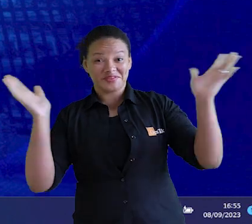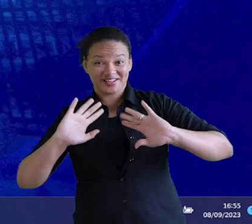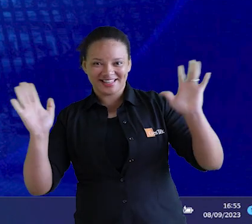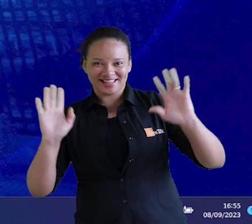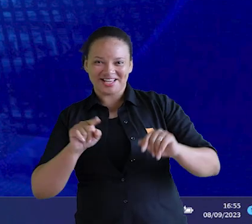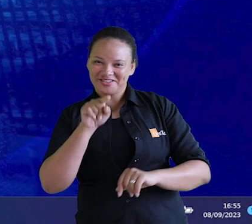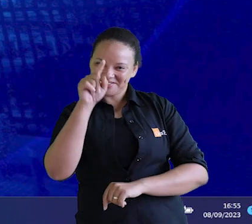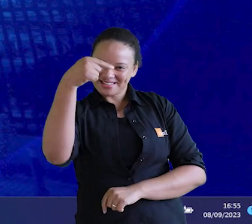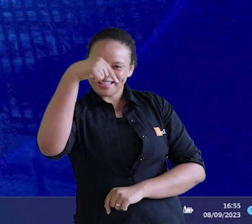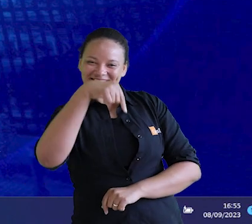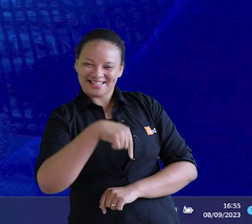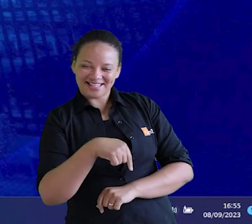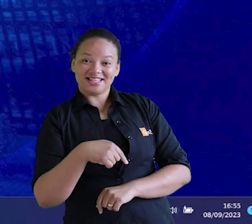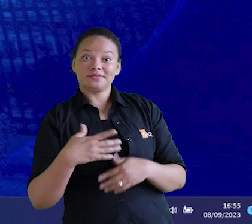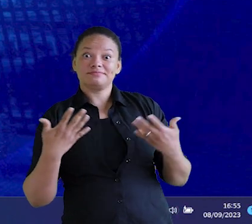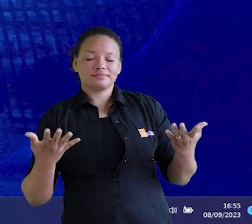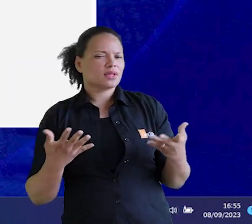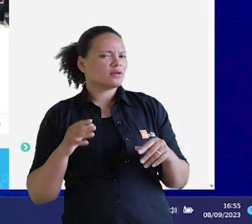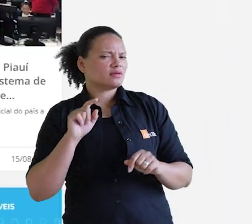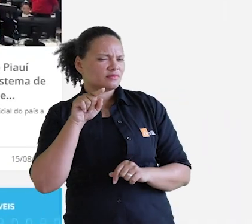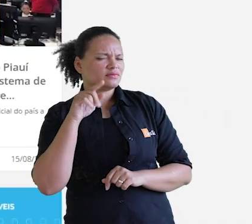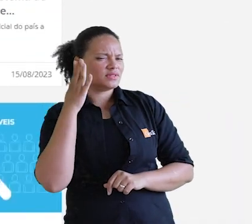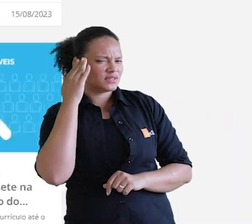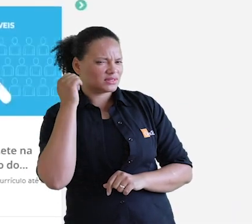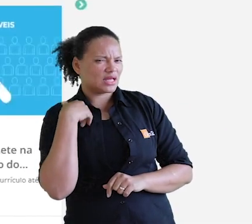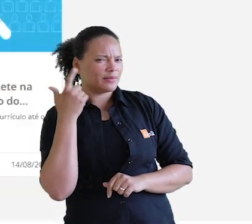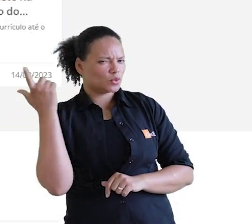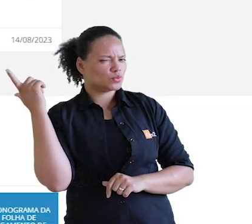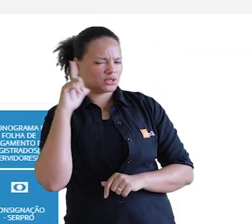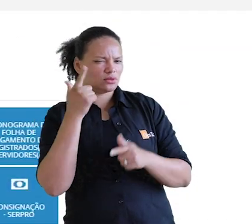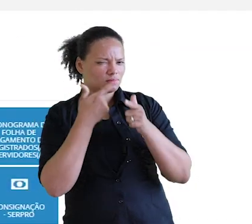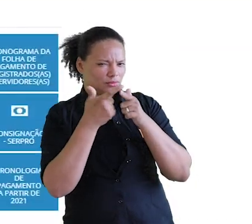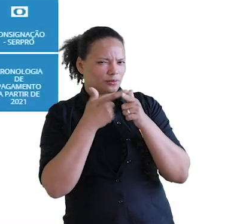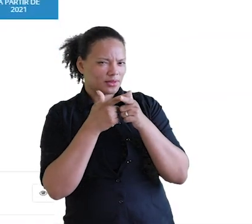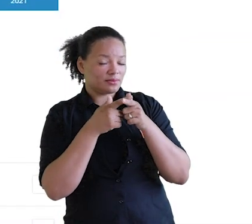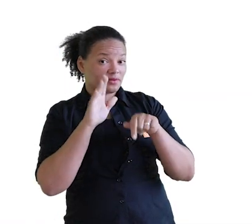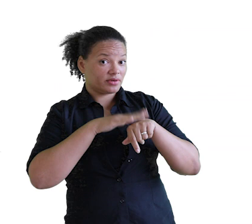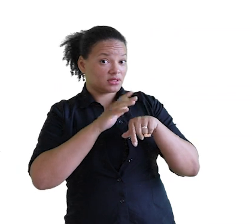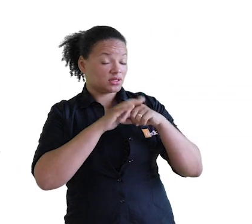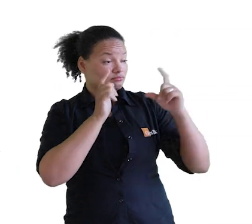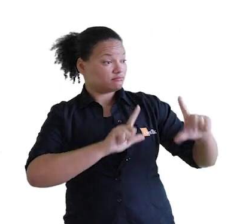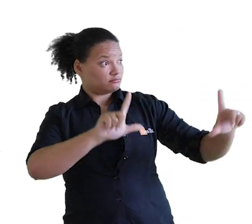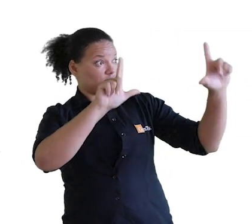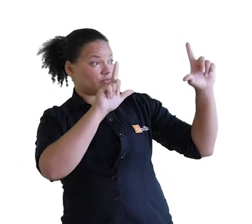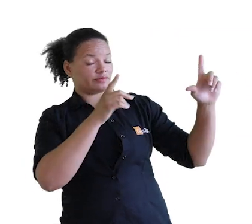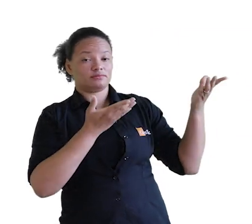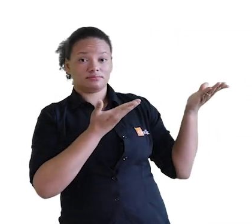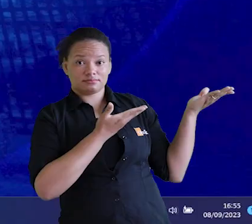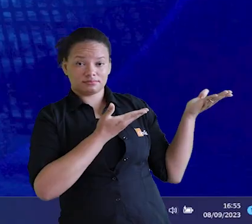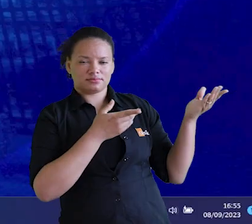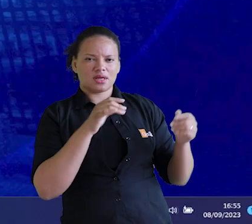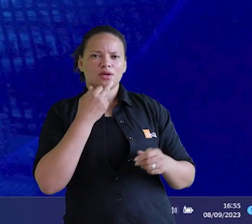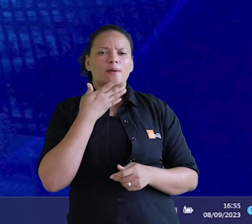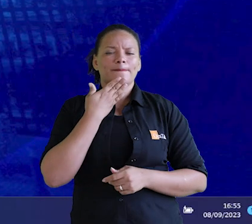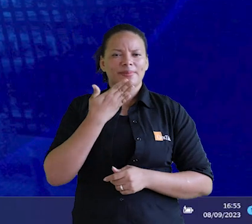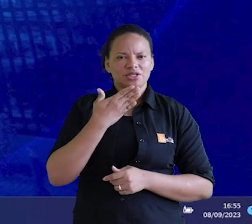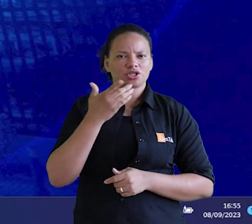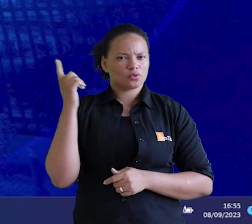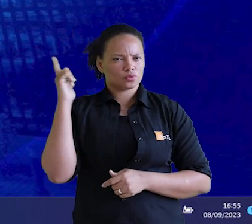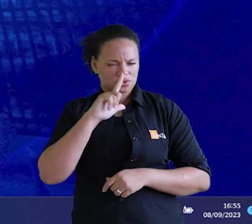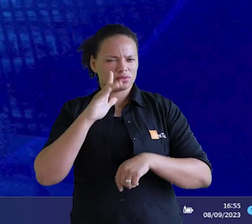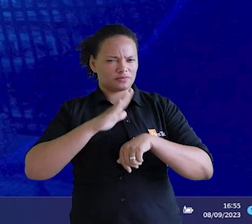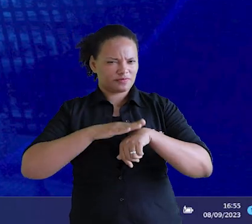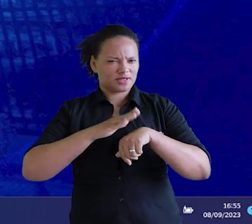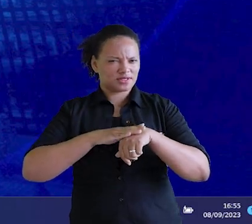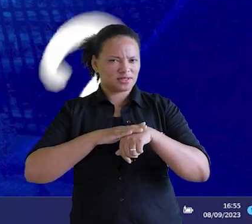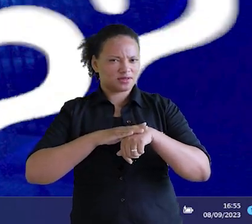Olá, você por aqui? Por acaso, você já conseguiu resolver algum problema na plataforma por aqui? A sua solicitação